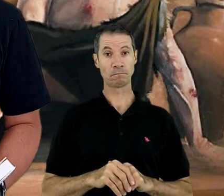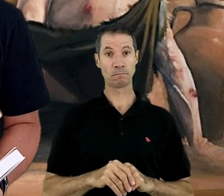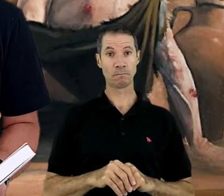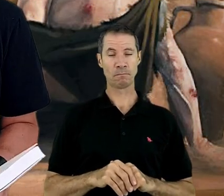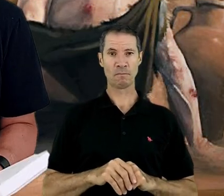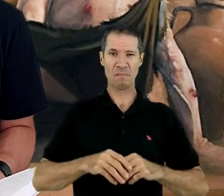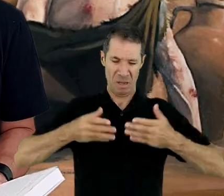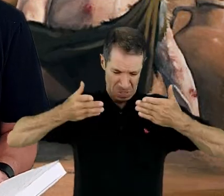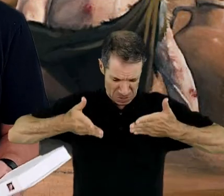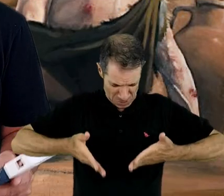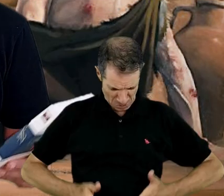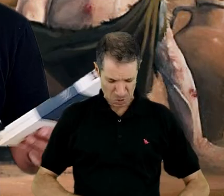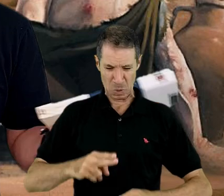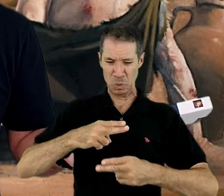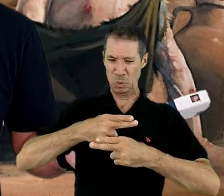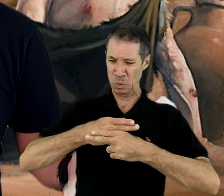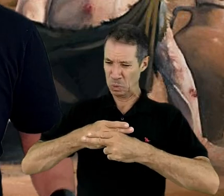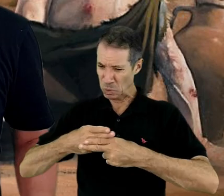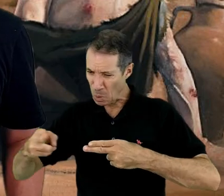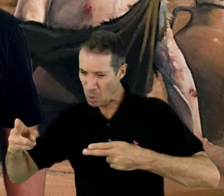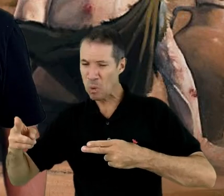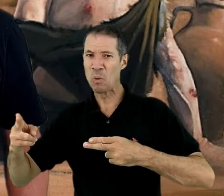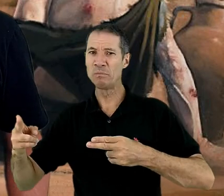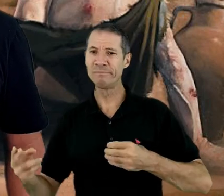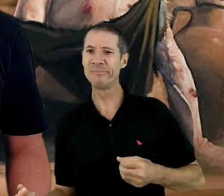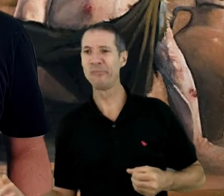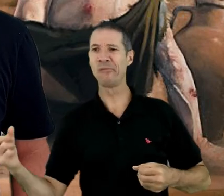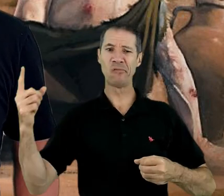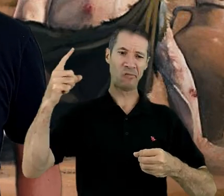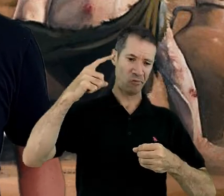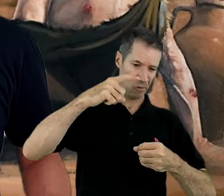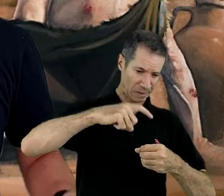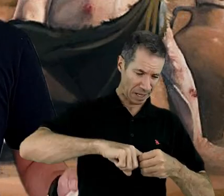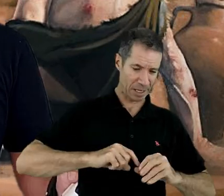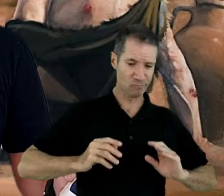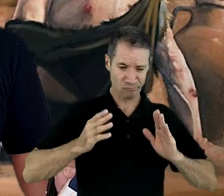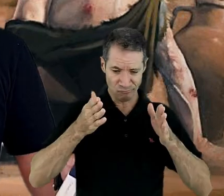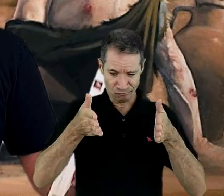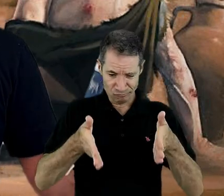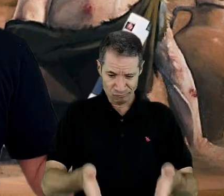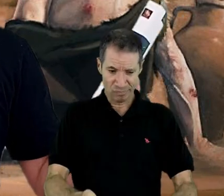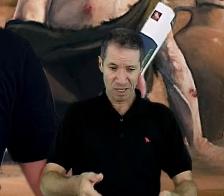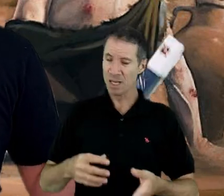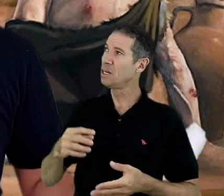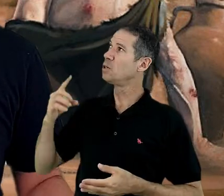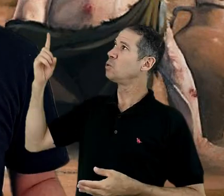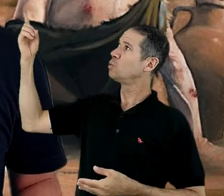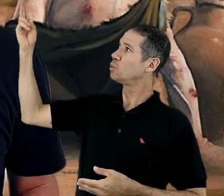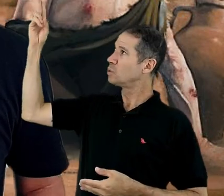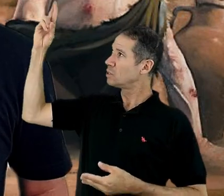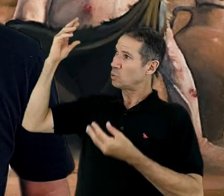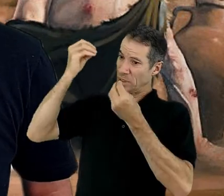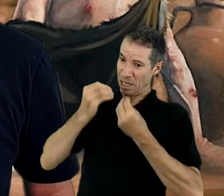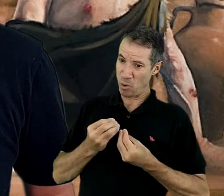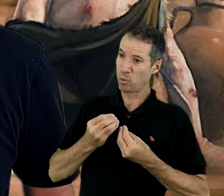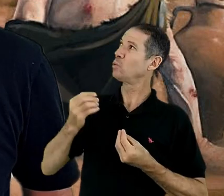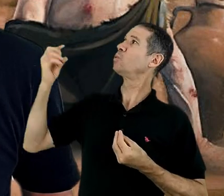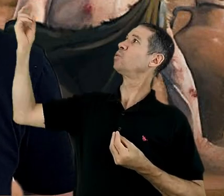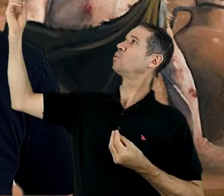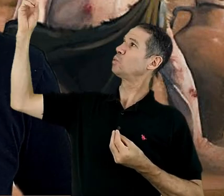ventre da minha mãe e nú voltarei para lá. O Senhor deu, o Senhor tomou.